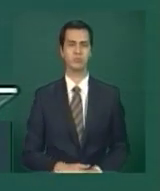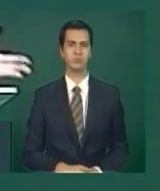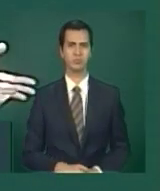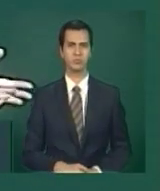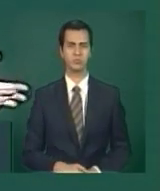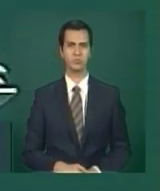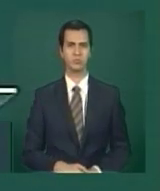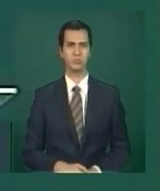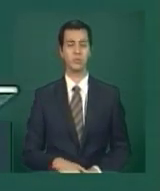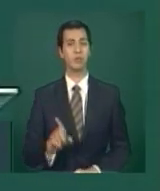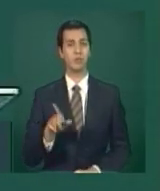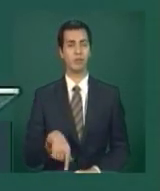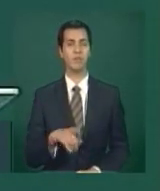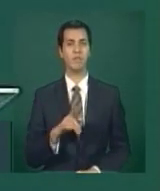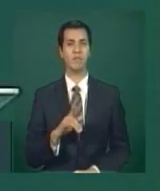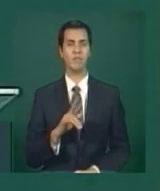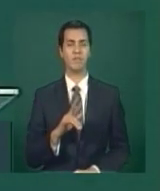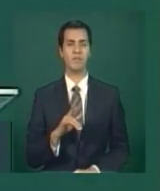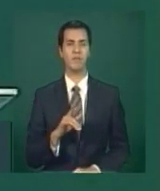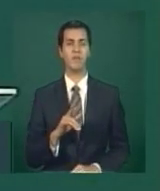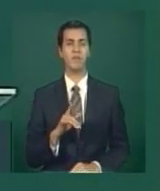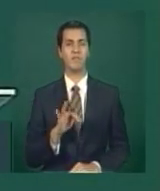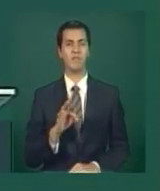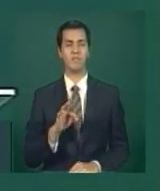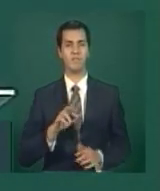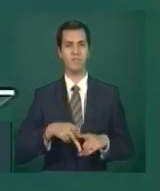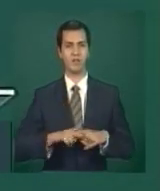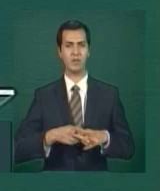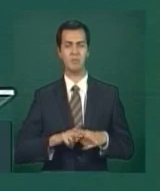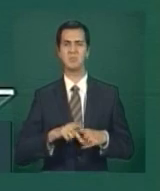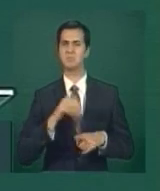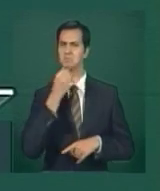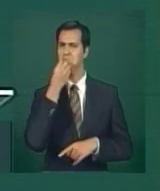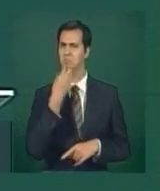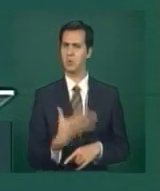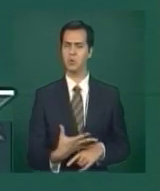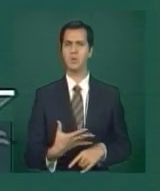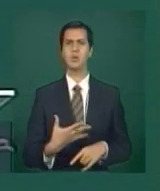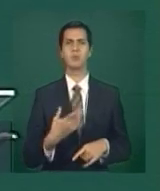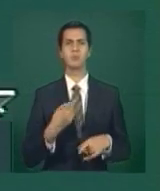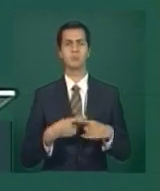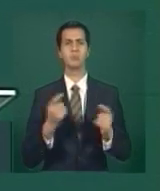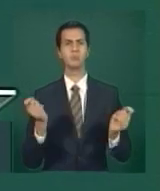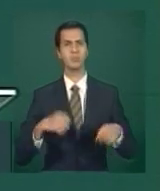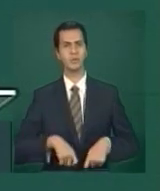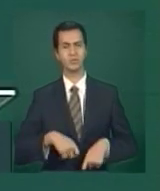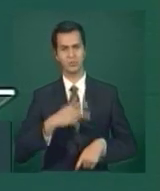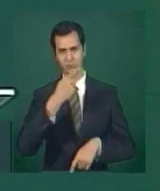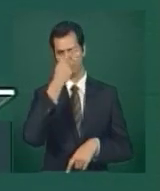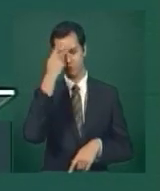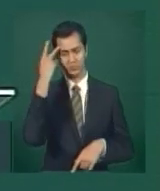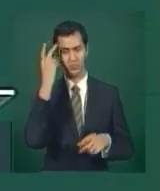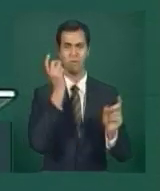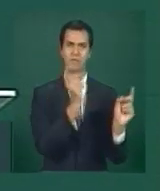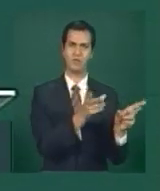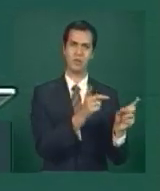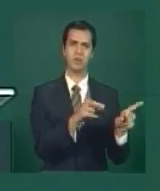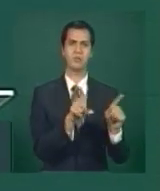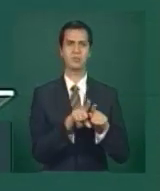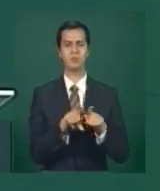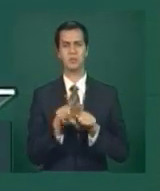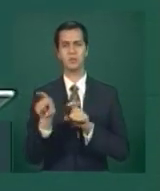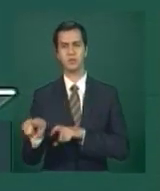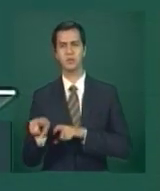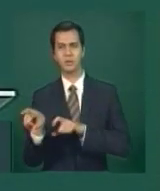uma ferramenta extremamente amigável que vai permitir que tantos fornecedores como os agricultores